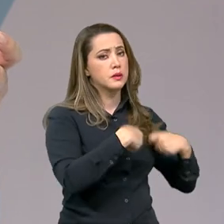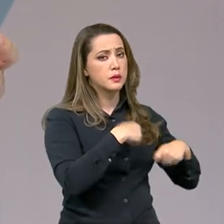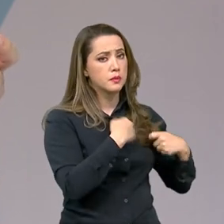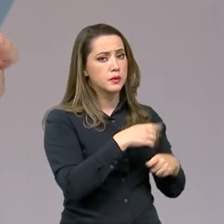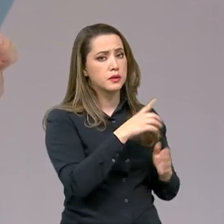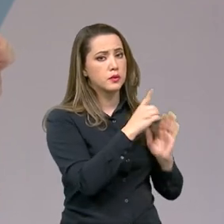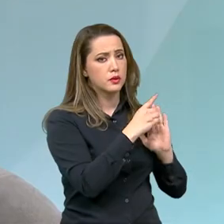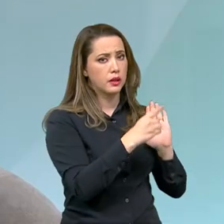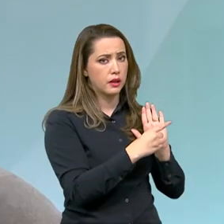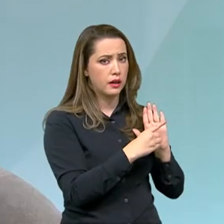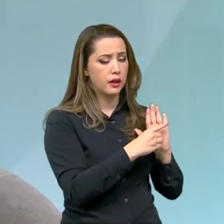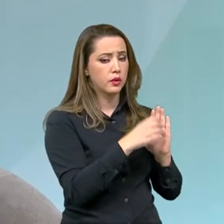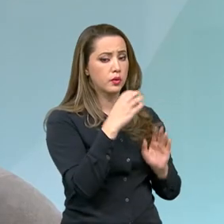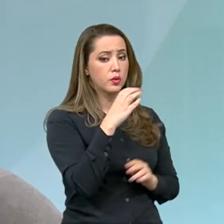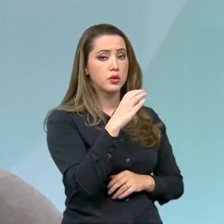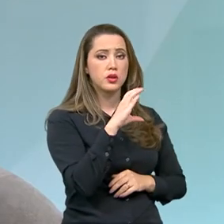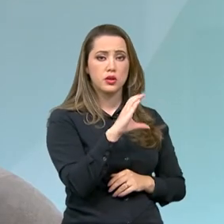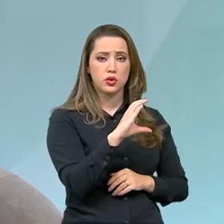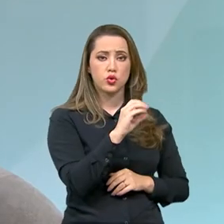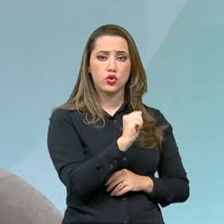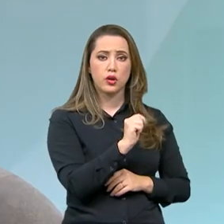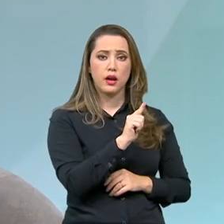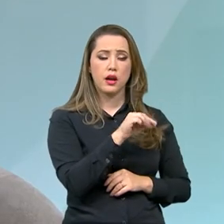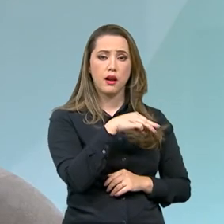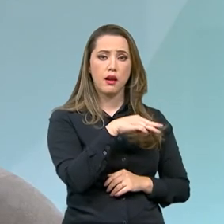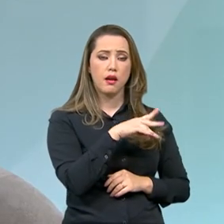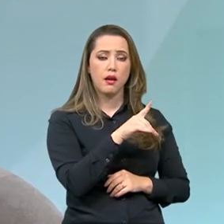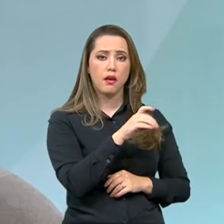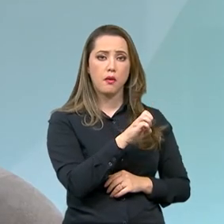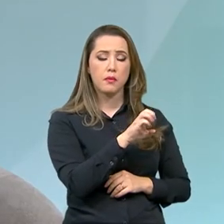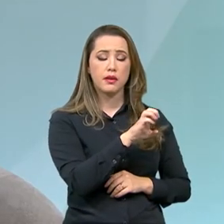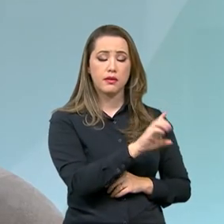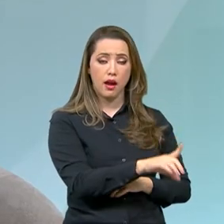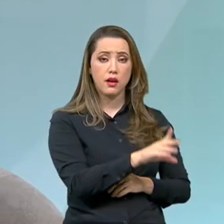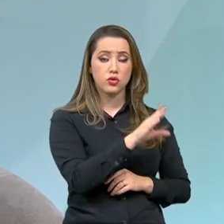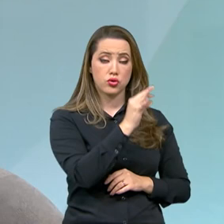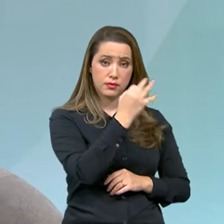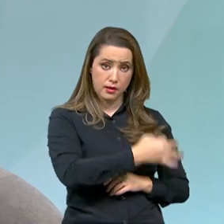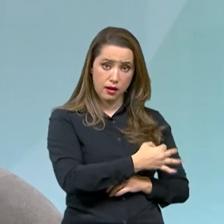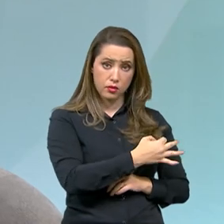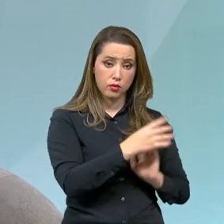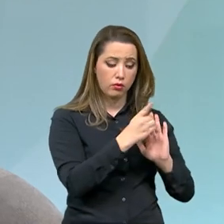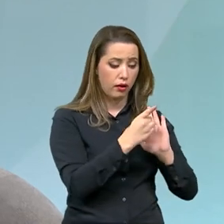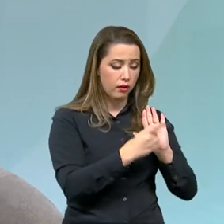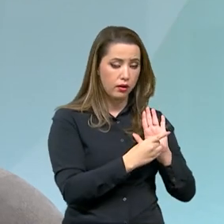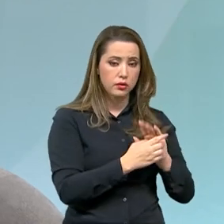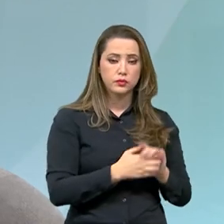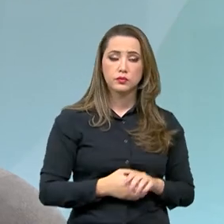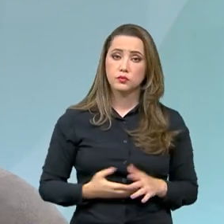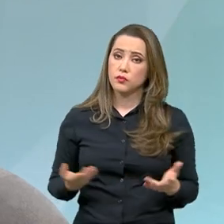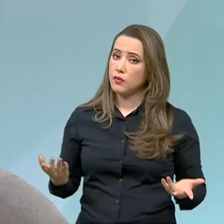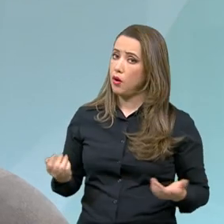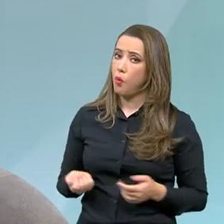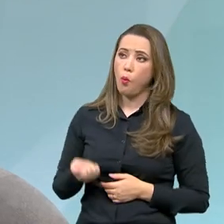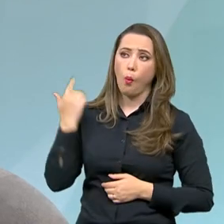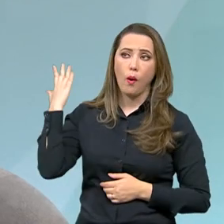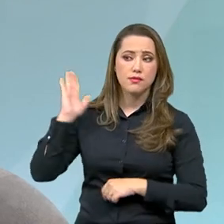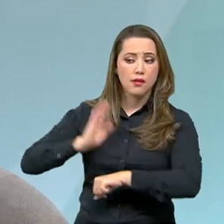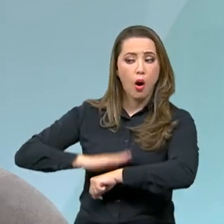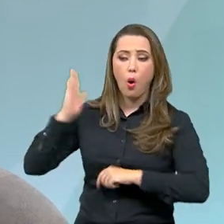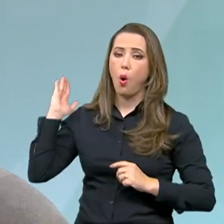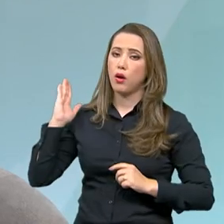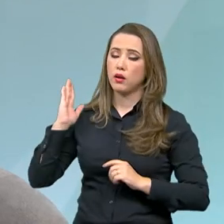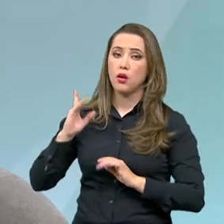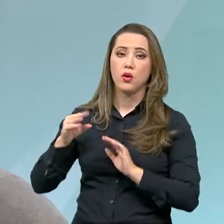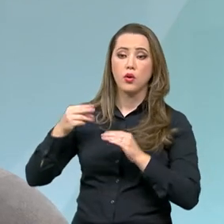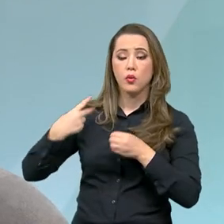reconhecido, é isso? Perfeito. Então os municípios, assim que acontece o desastre, é quase autodeclaratório. O município ou o Estado decreta